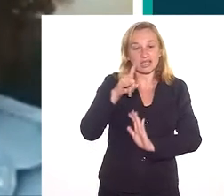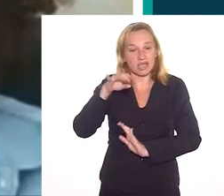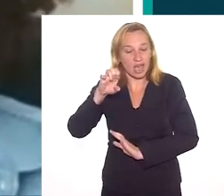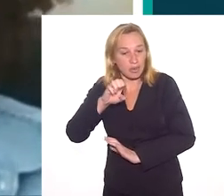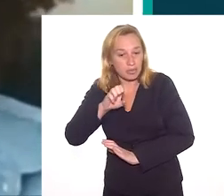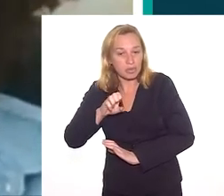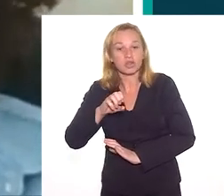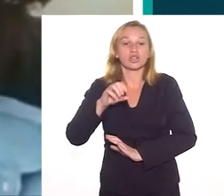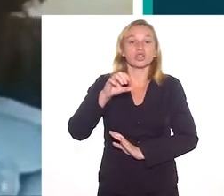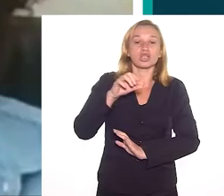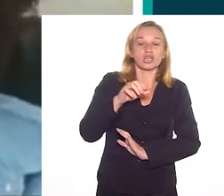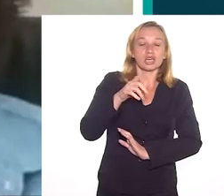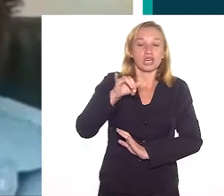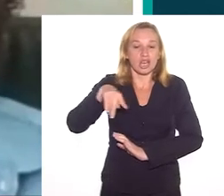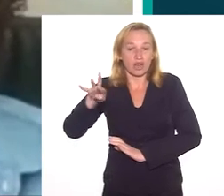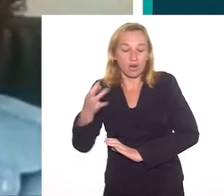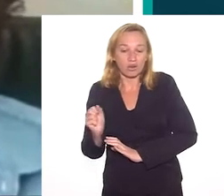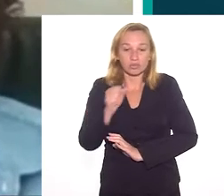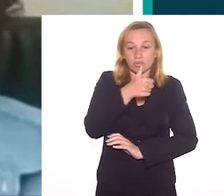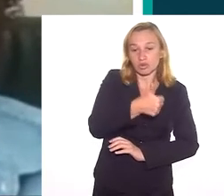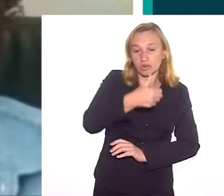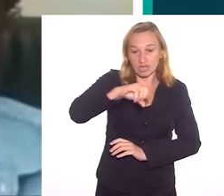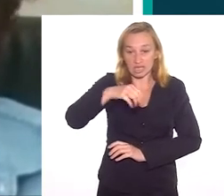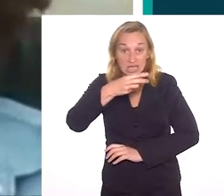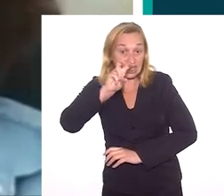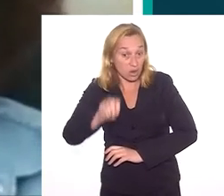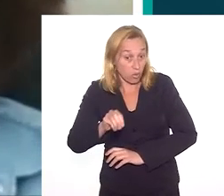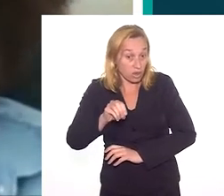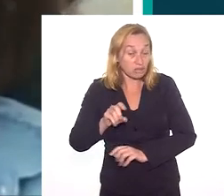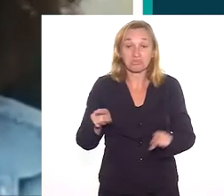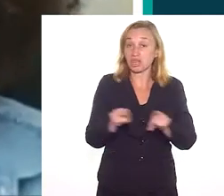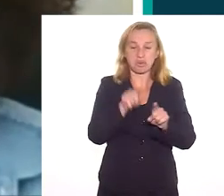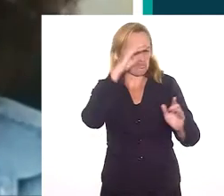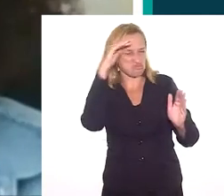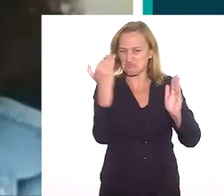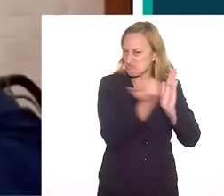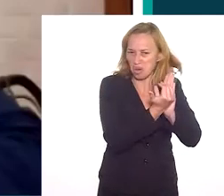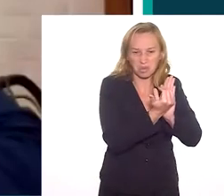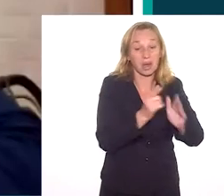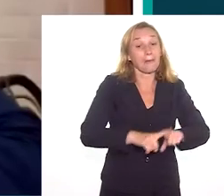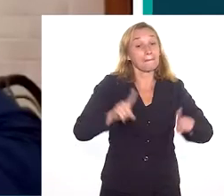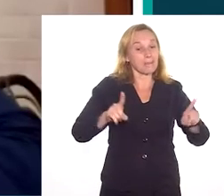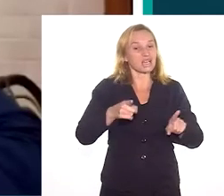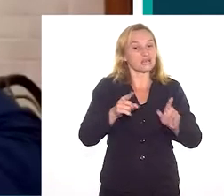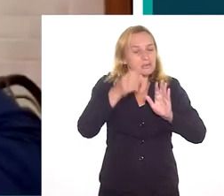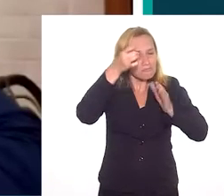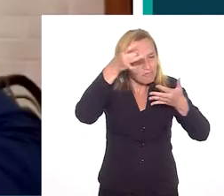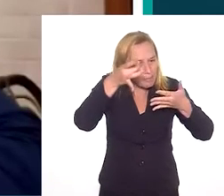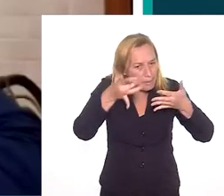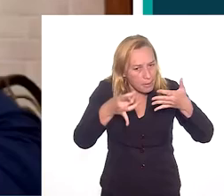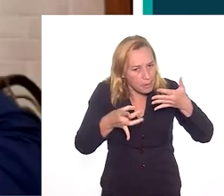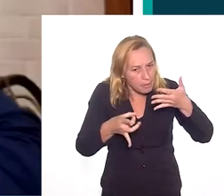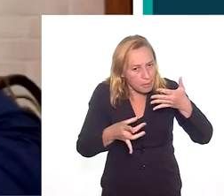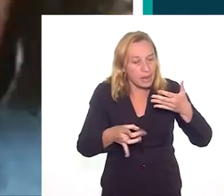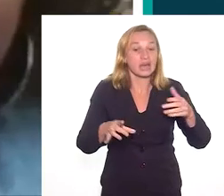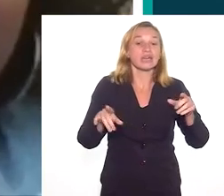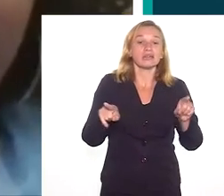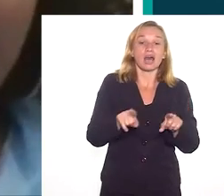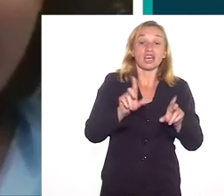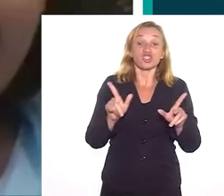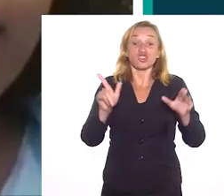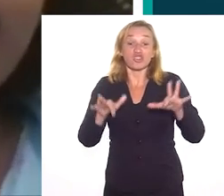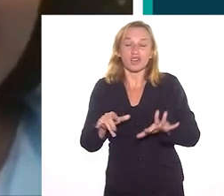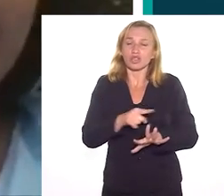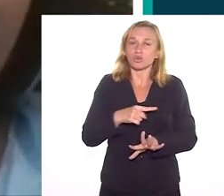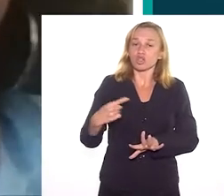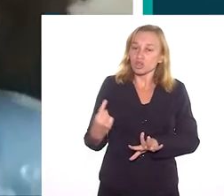segunda lei, que é a Eusebio de Queiroz, de 1850, que também não vai ser obedecida, mas ela vai ser mais intensificada.